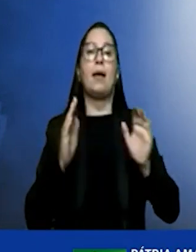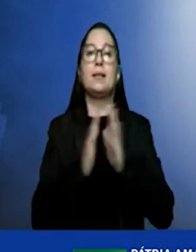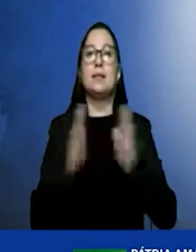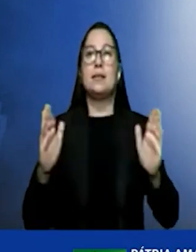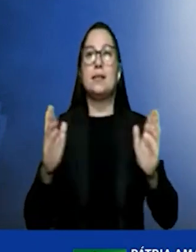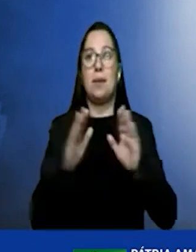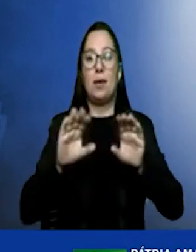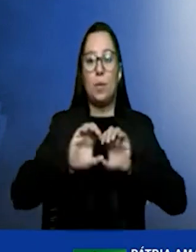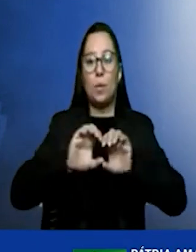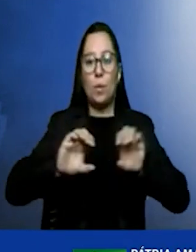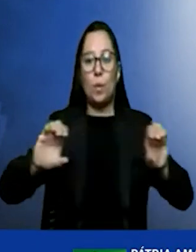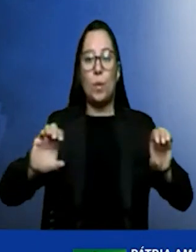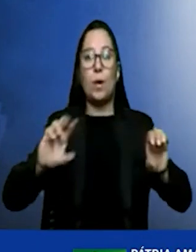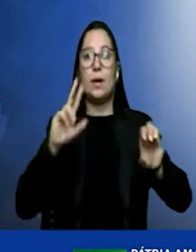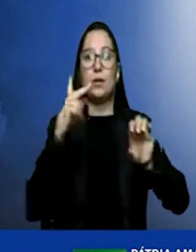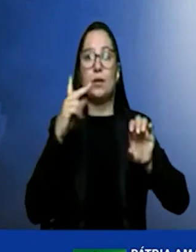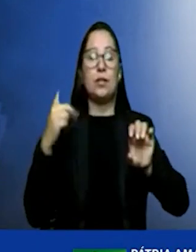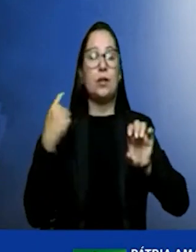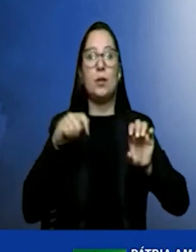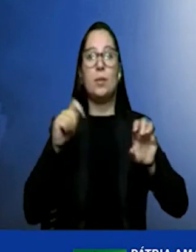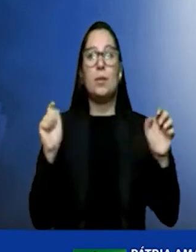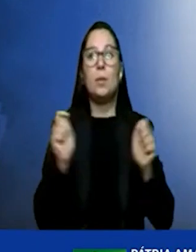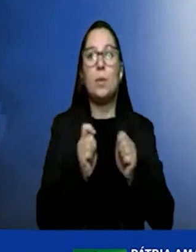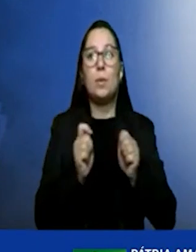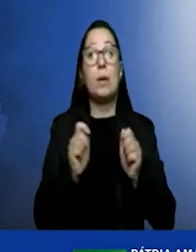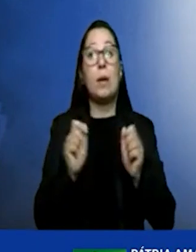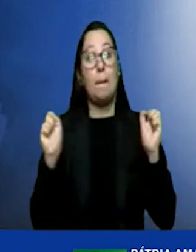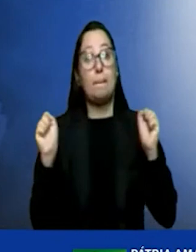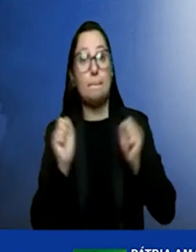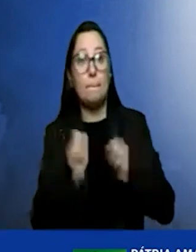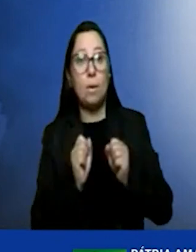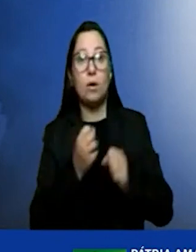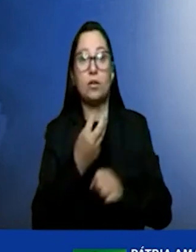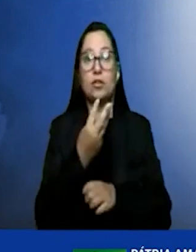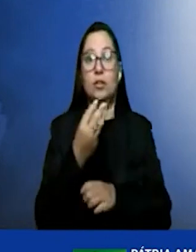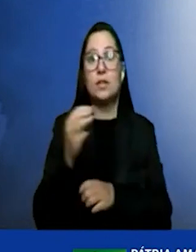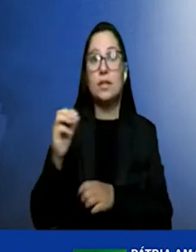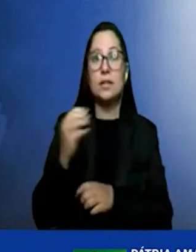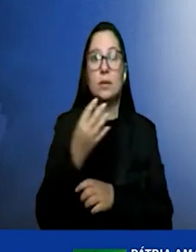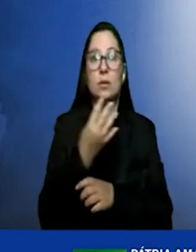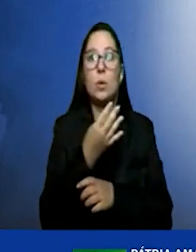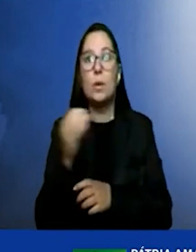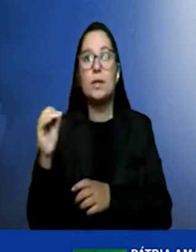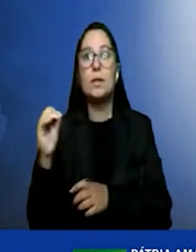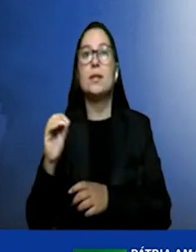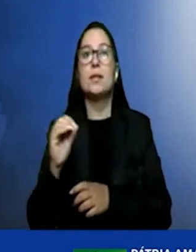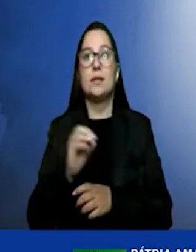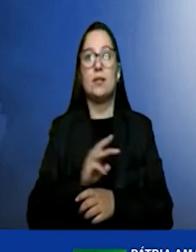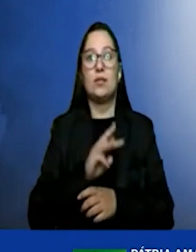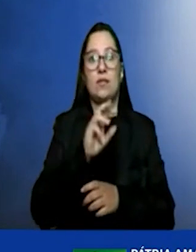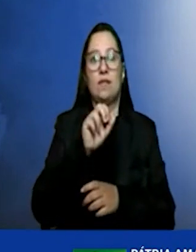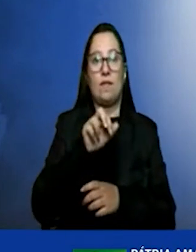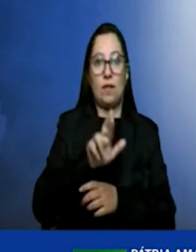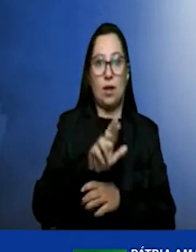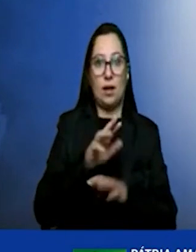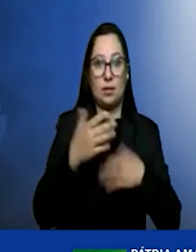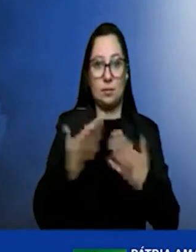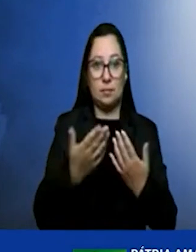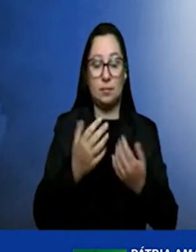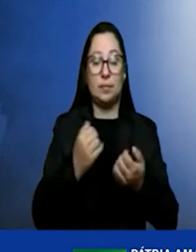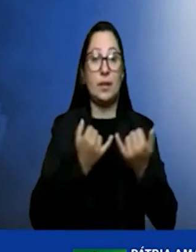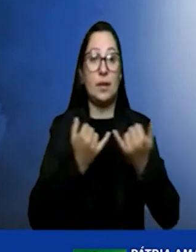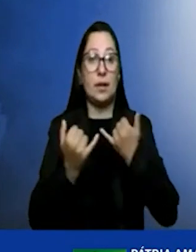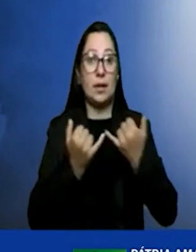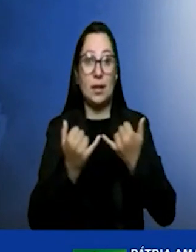de tanta compressão. Ele pode ser feito por volta de 300, 400 bar. Para a gente fazer carro de passageiro,